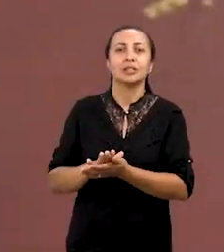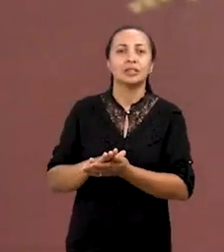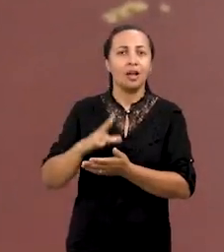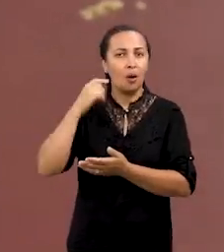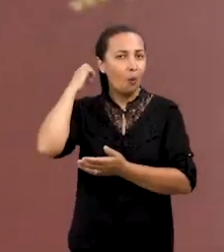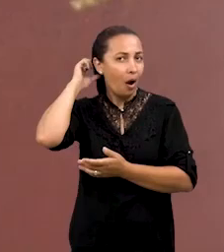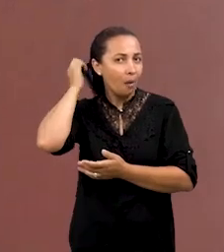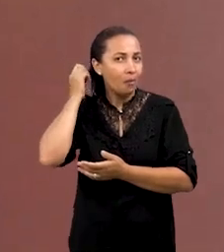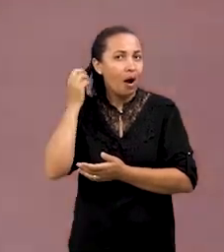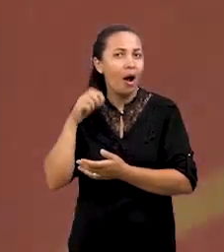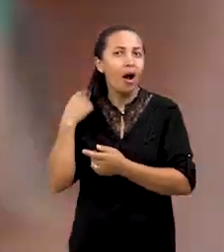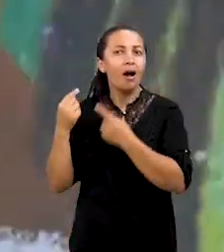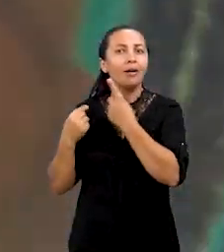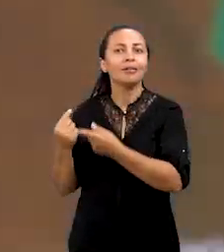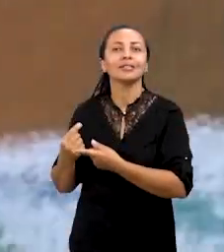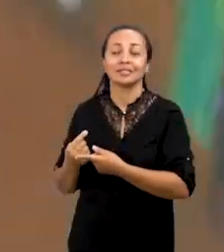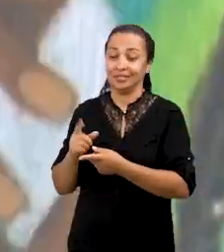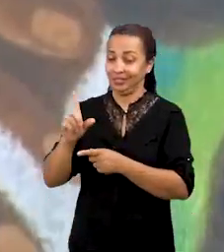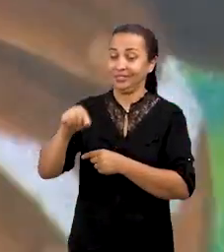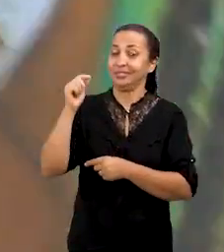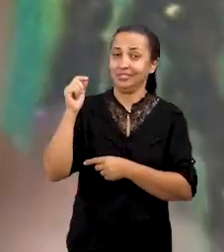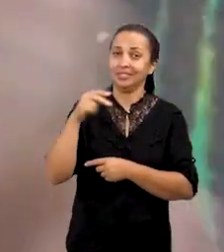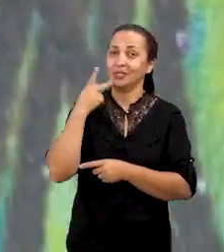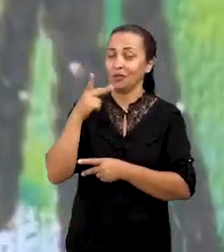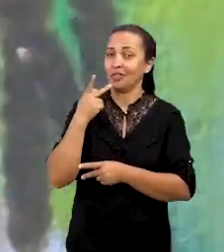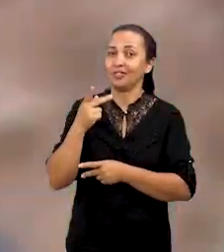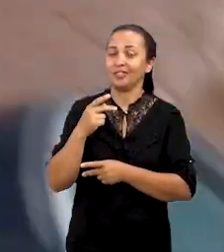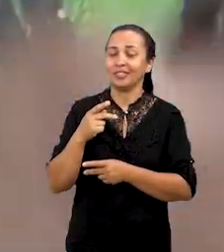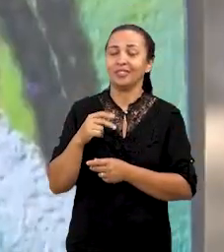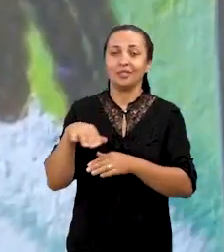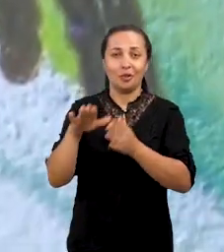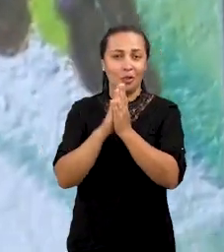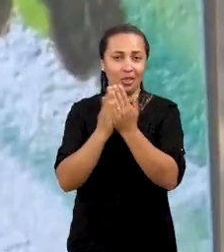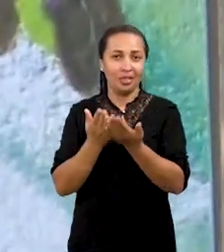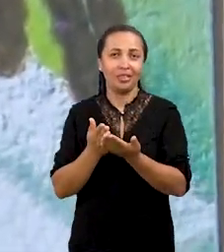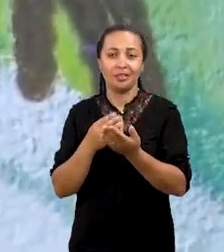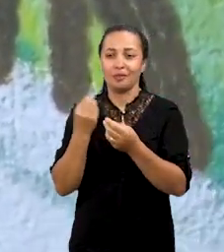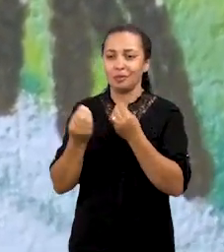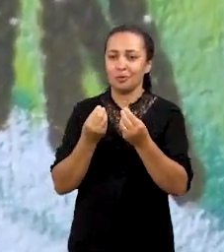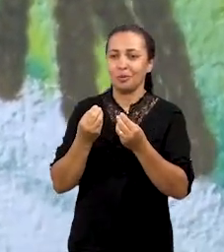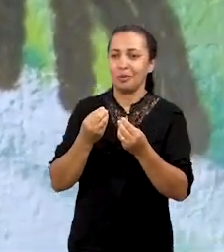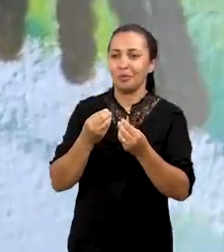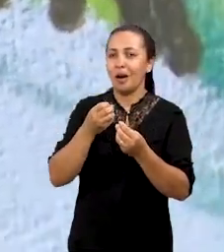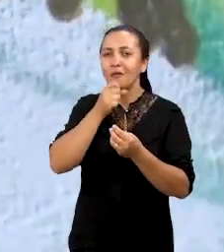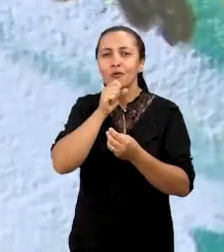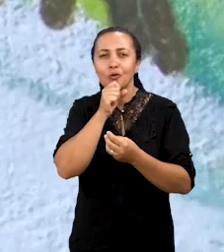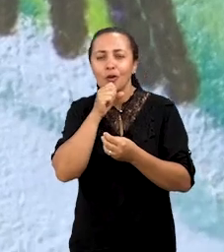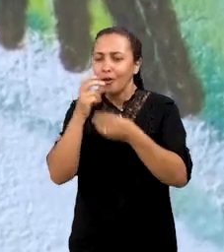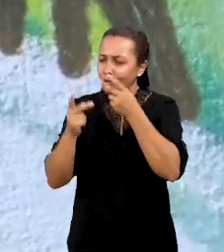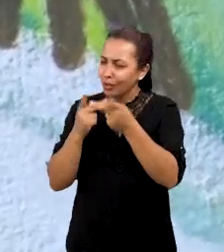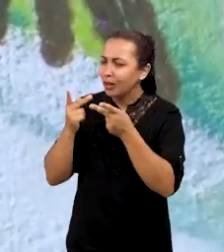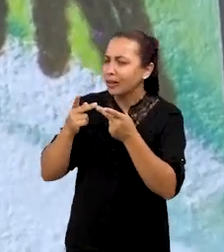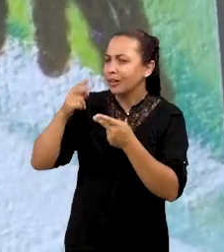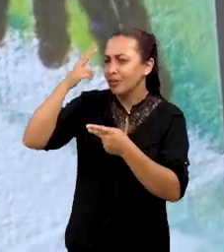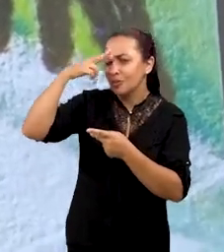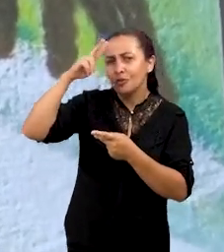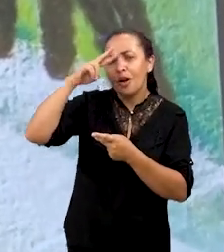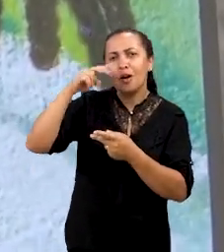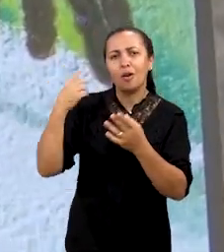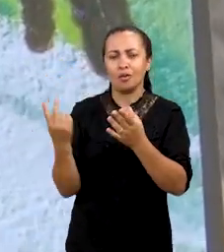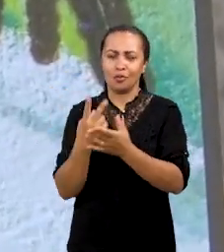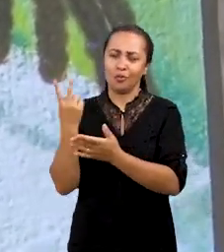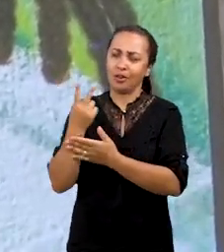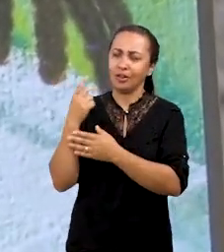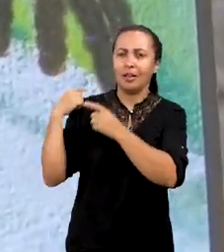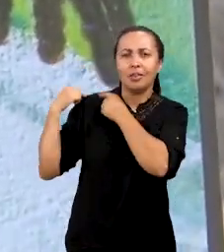do cabelo, é um destaque que vem falando ali no livro, na medida que a avó vai contando seus valores,